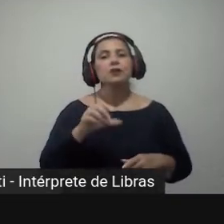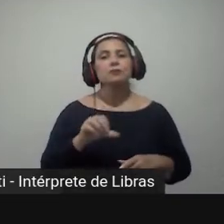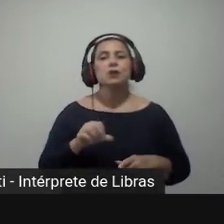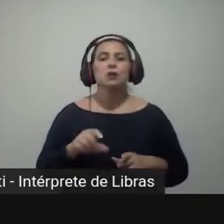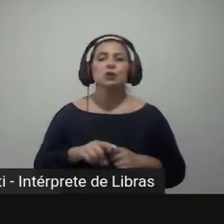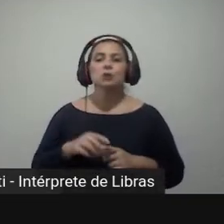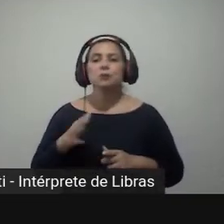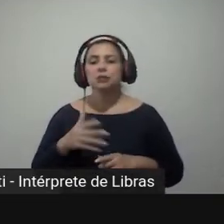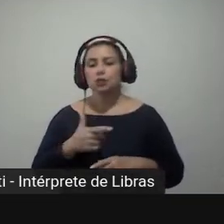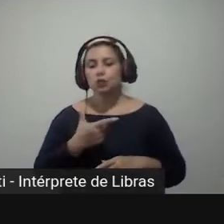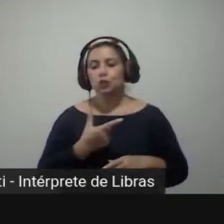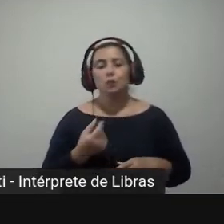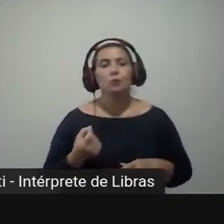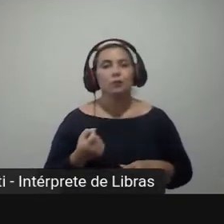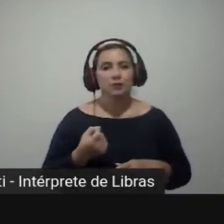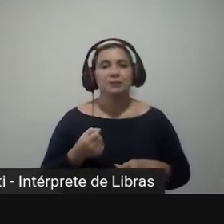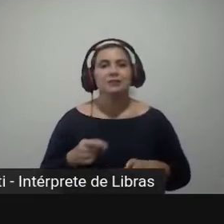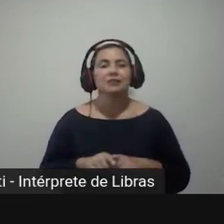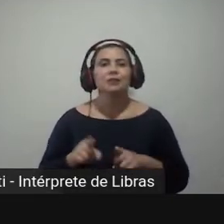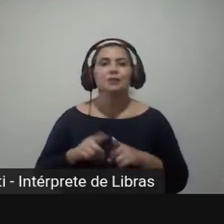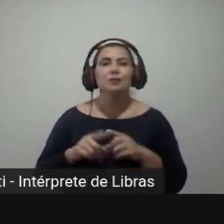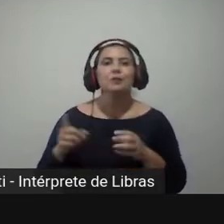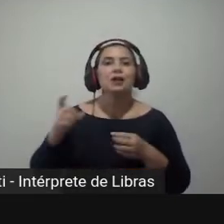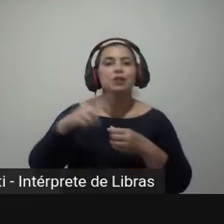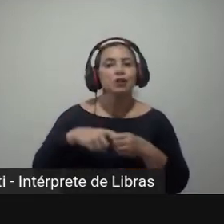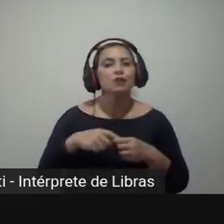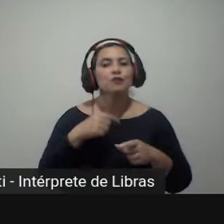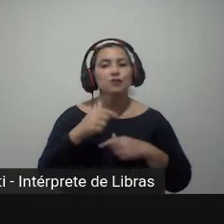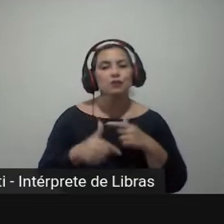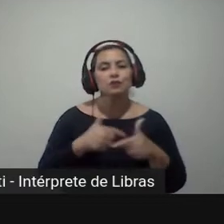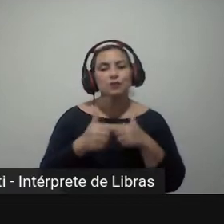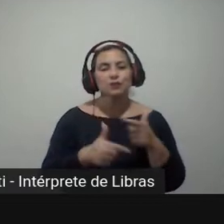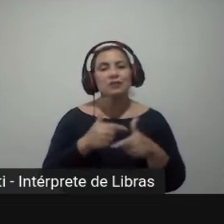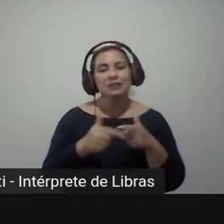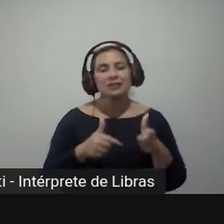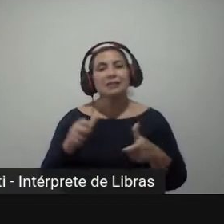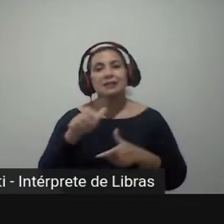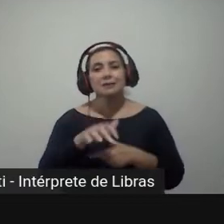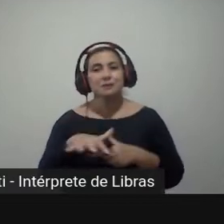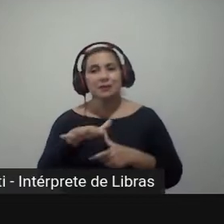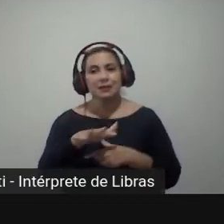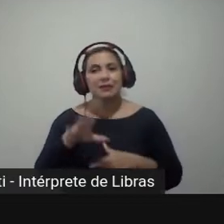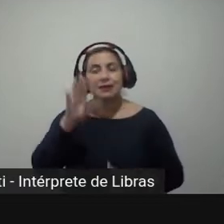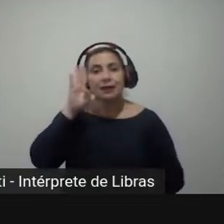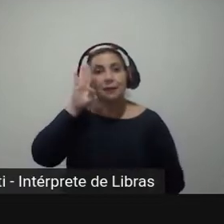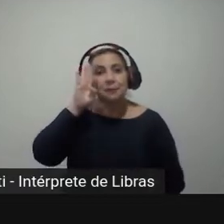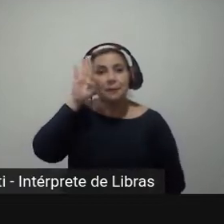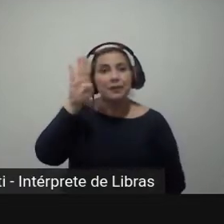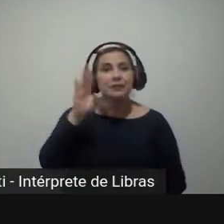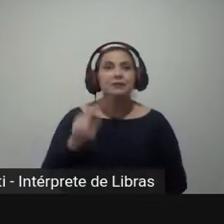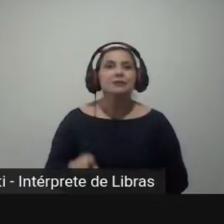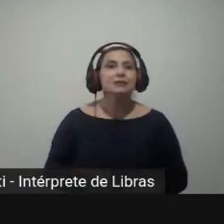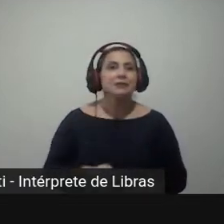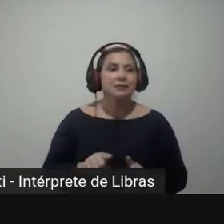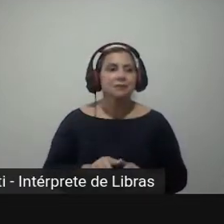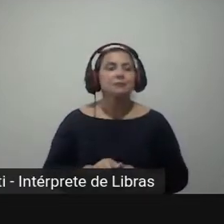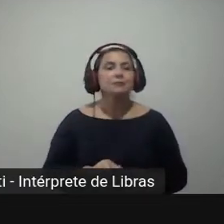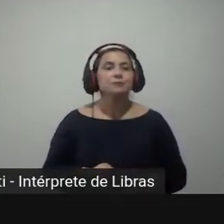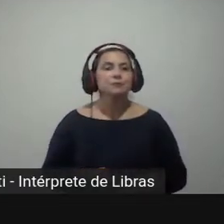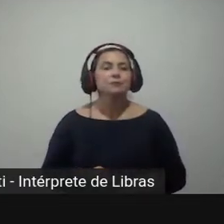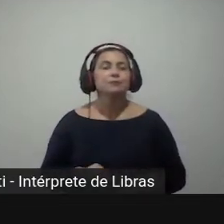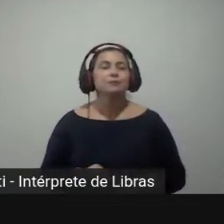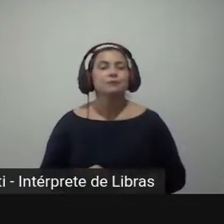2000, você teve uma retomada sobre trabalhos na área, sendo marcado principalmente pelos trabalhos do Samuels, David Samuels,